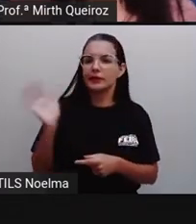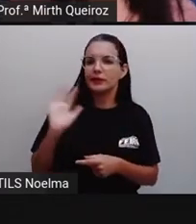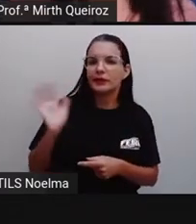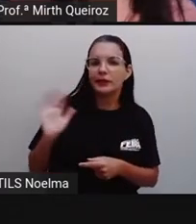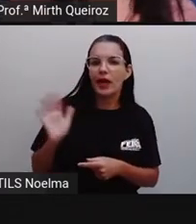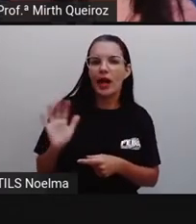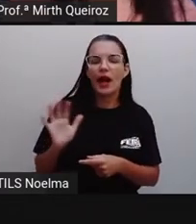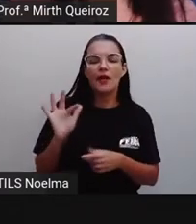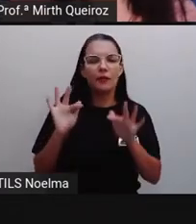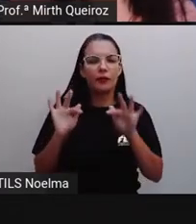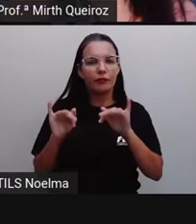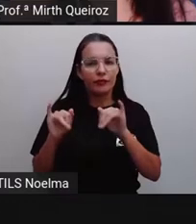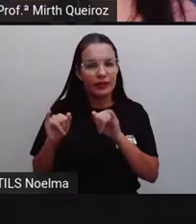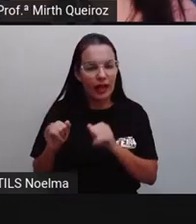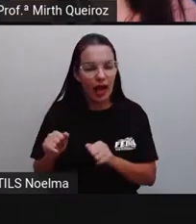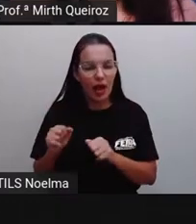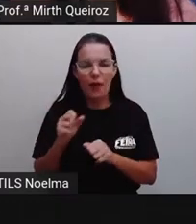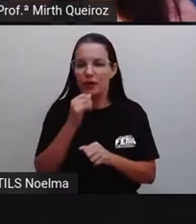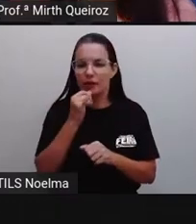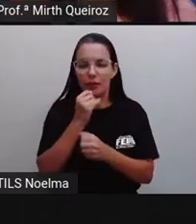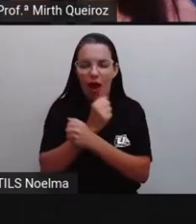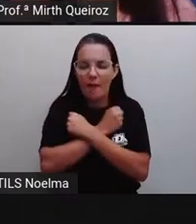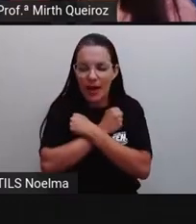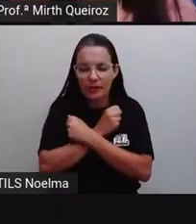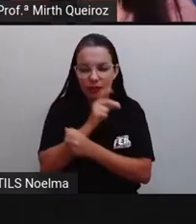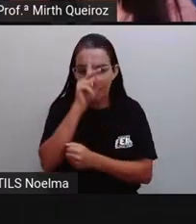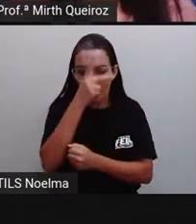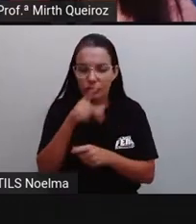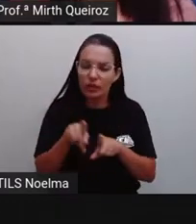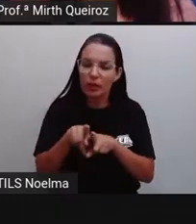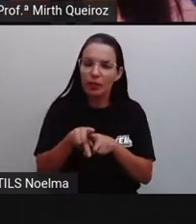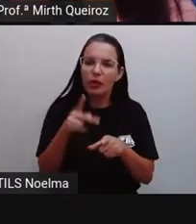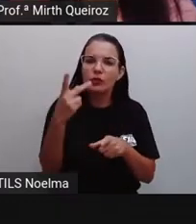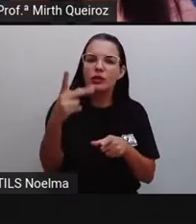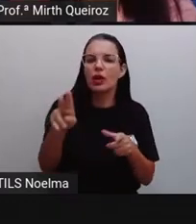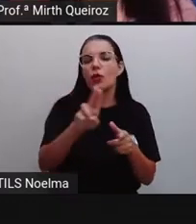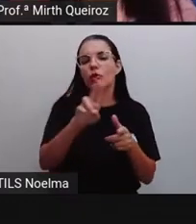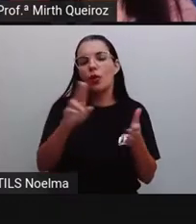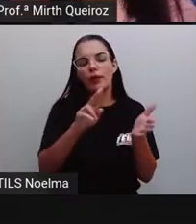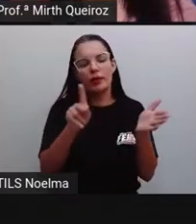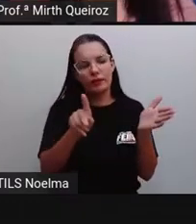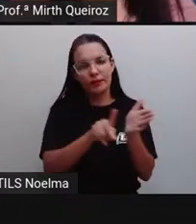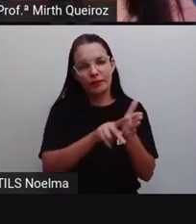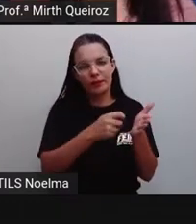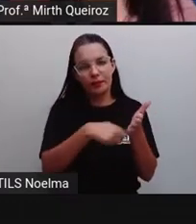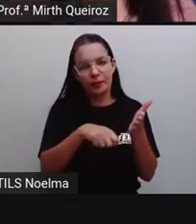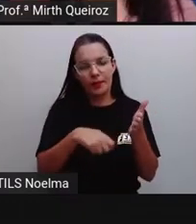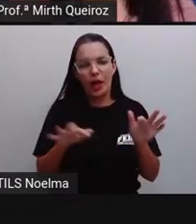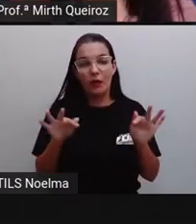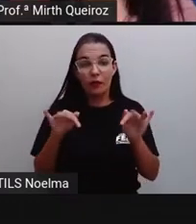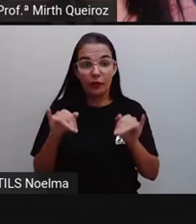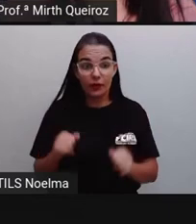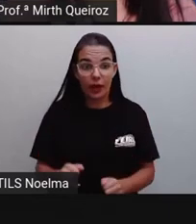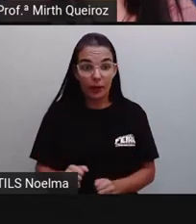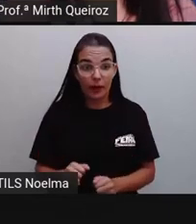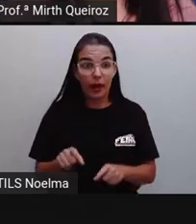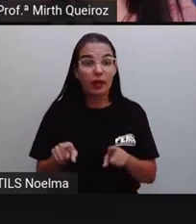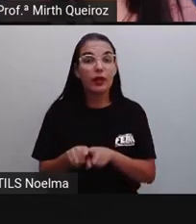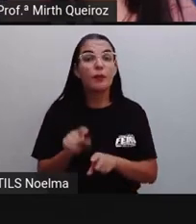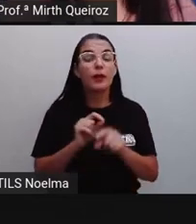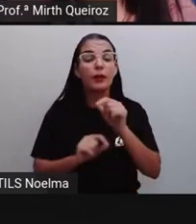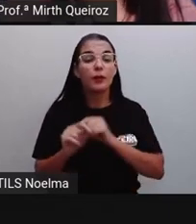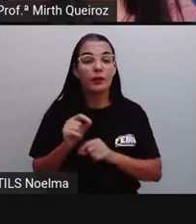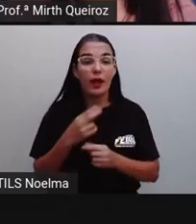final, por exemplo, um forte abraço e a assinatura de quem escreveu a carta. Essa carta, ela